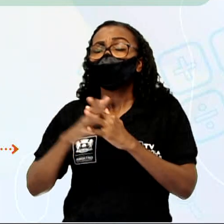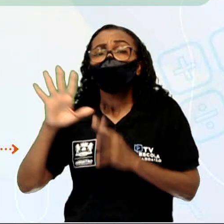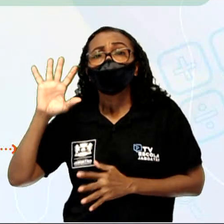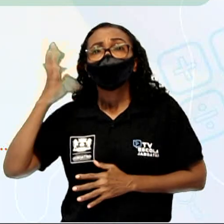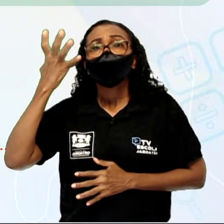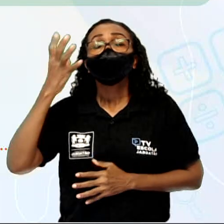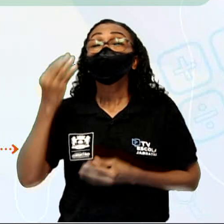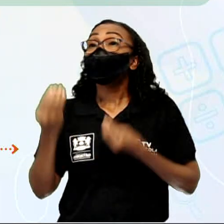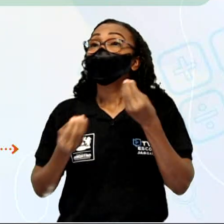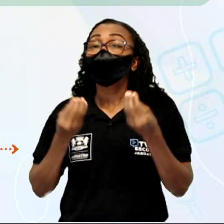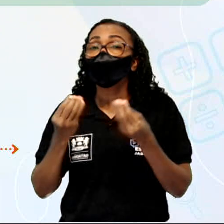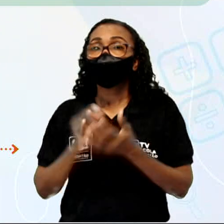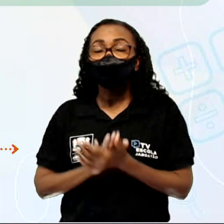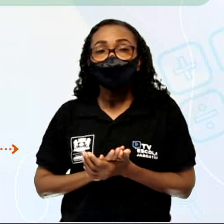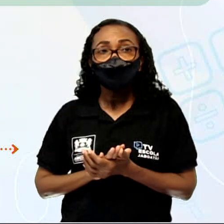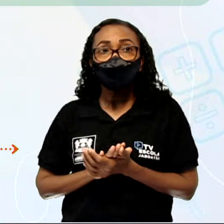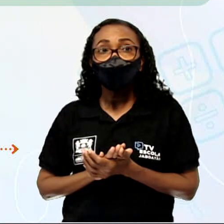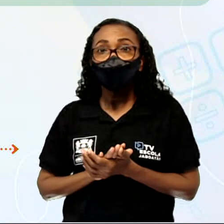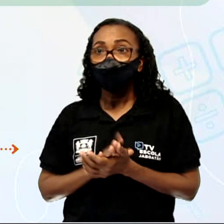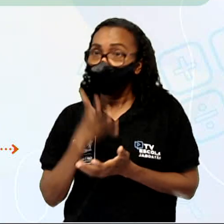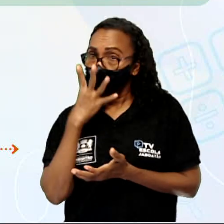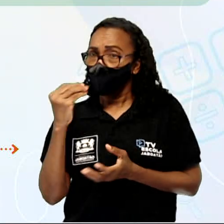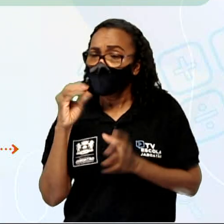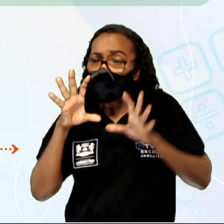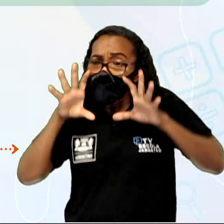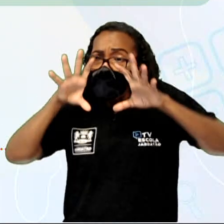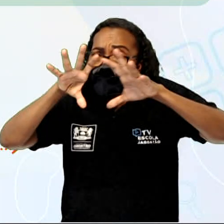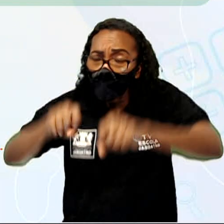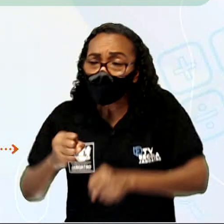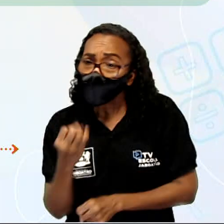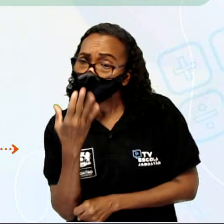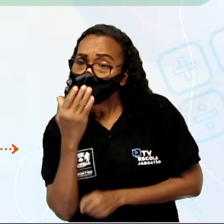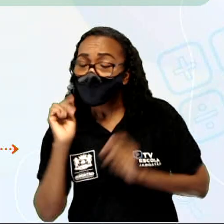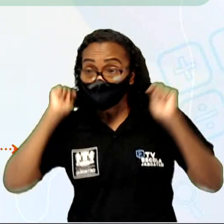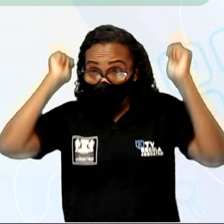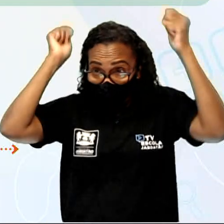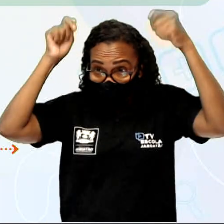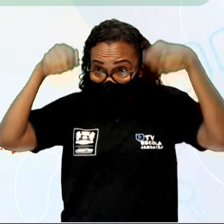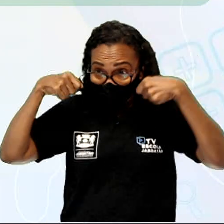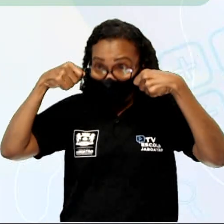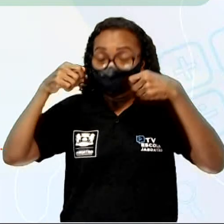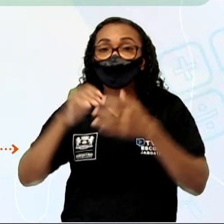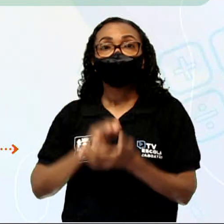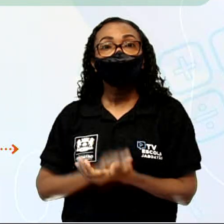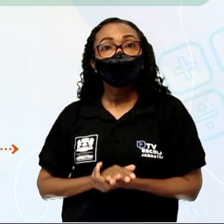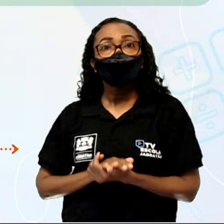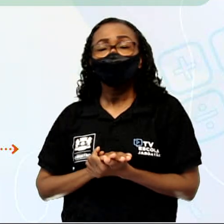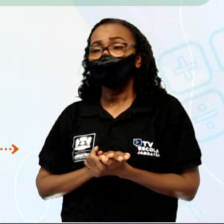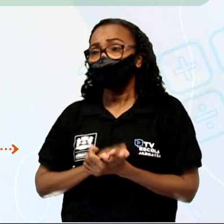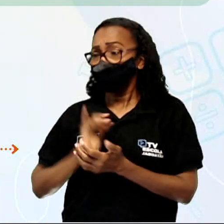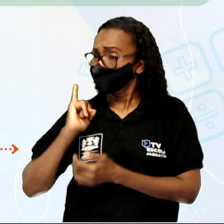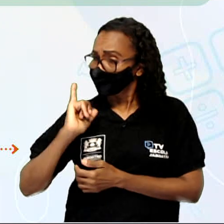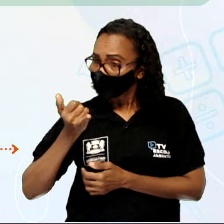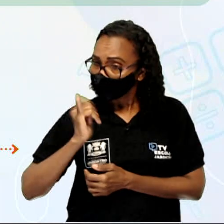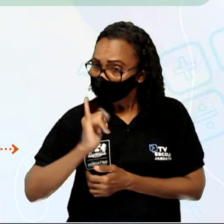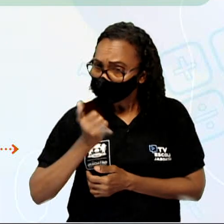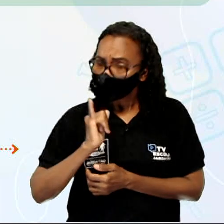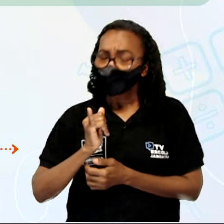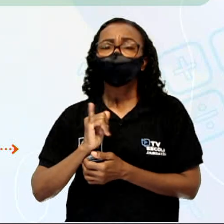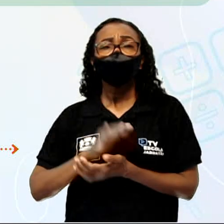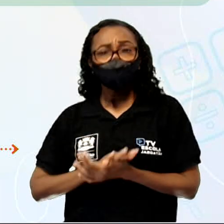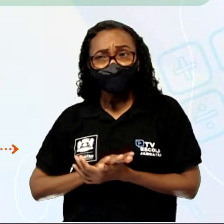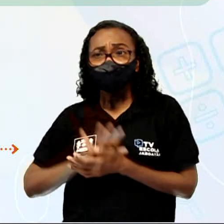conflito? O lobo devorou a Chapeuzinho. Como é que foi resolvido isso? Essa narrativa, ela resolveu isso